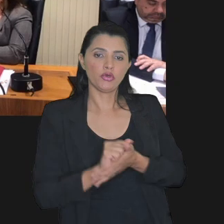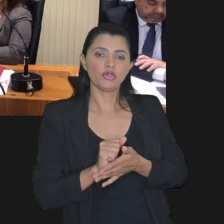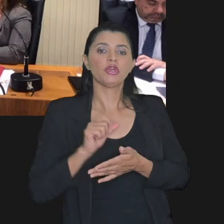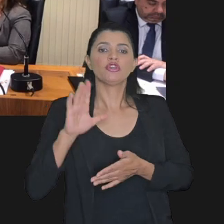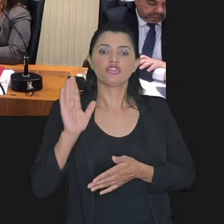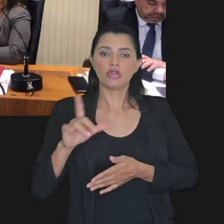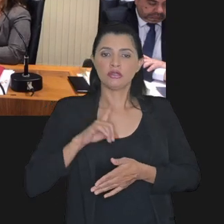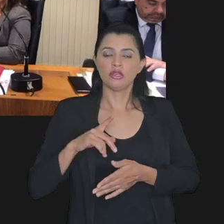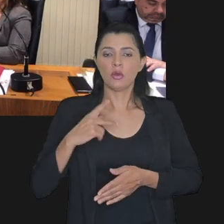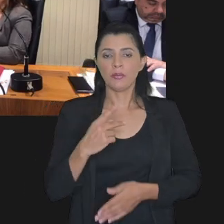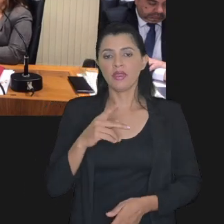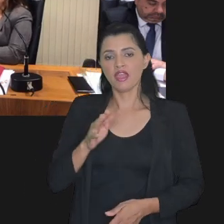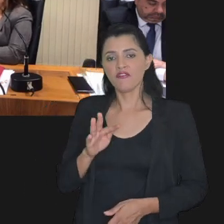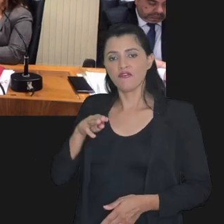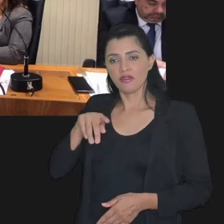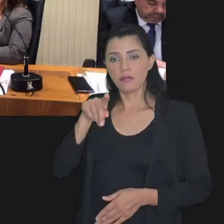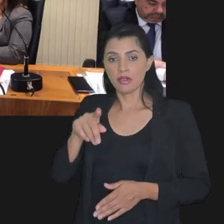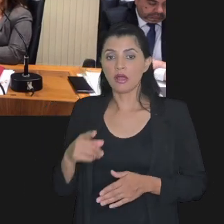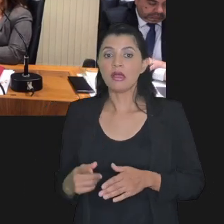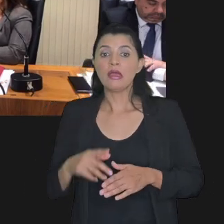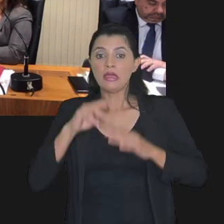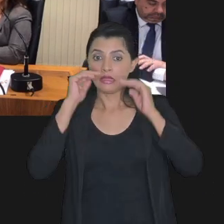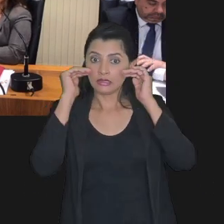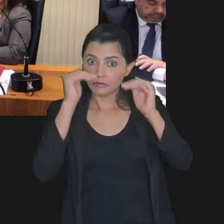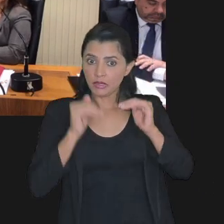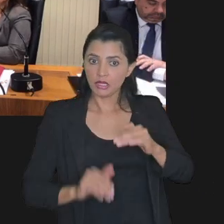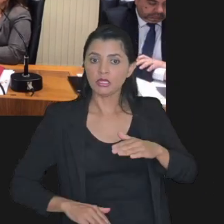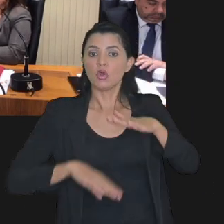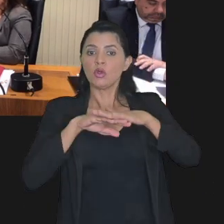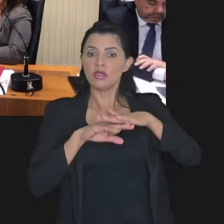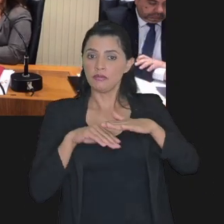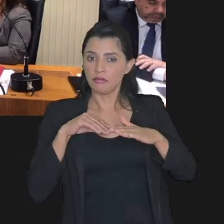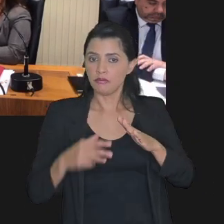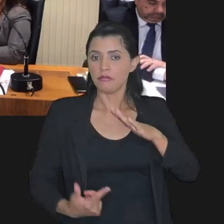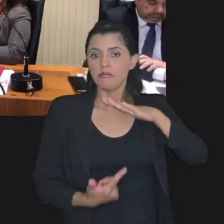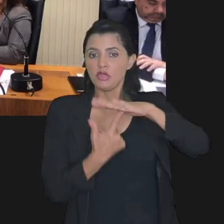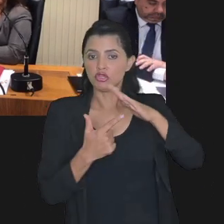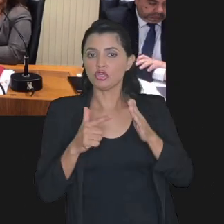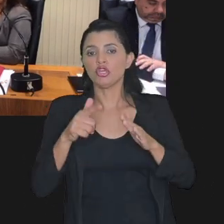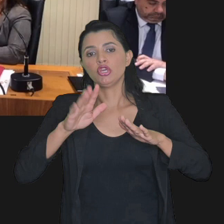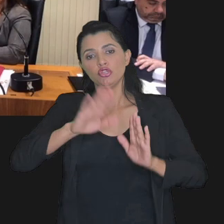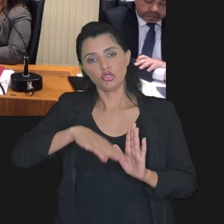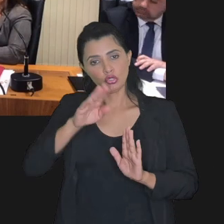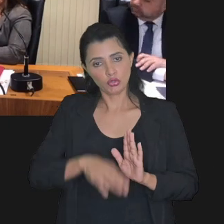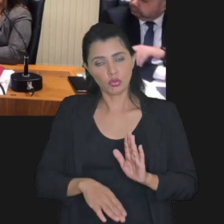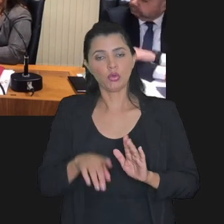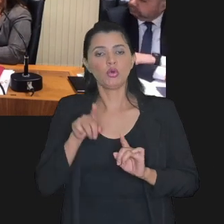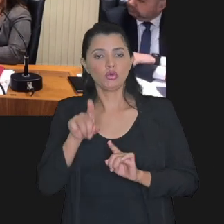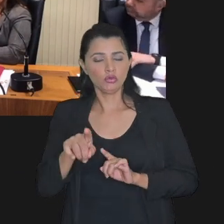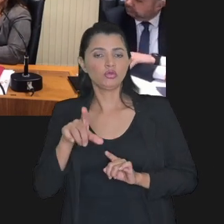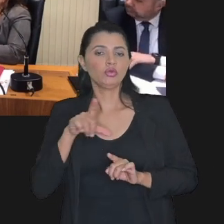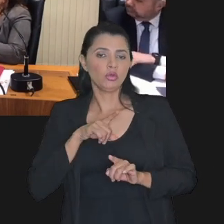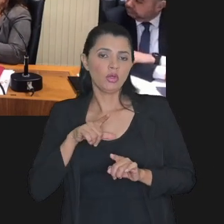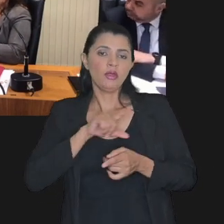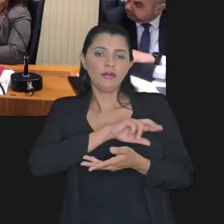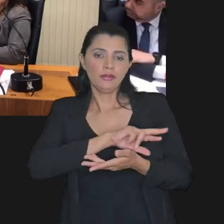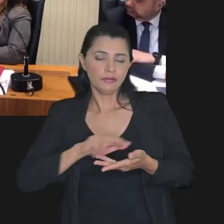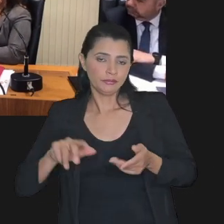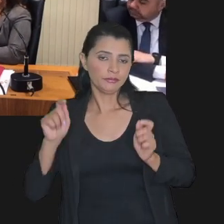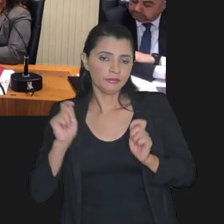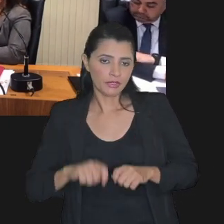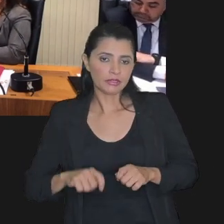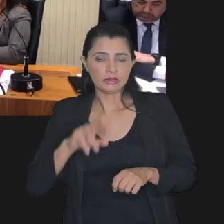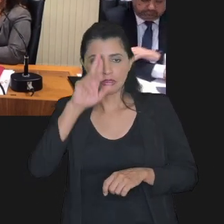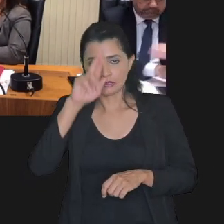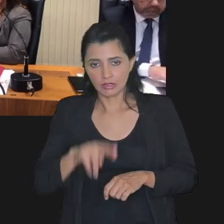em curso na PFN aí respeitado o limite do desconto que tem na PFN tendo o IPJ baixado inapto por diversas